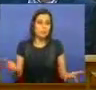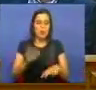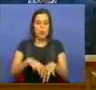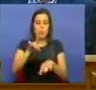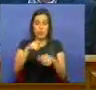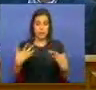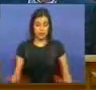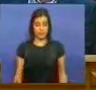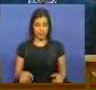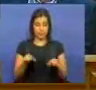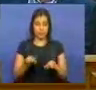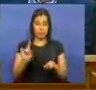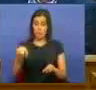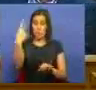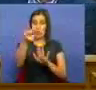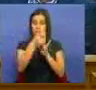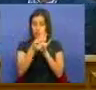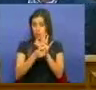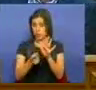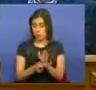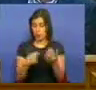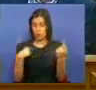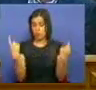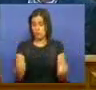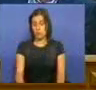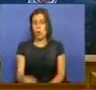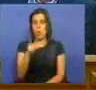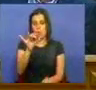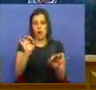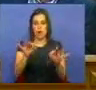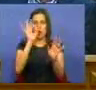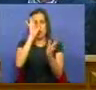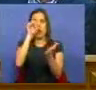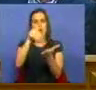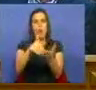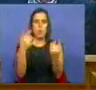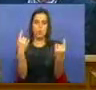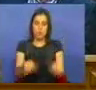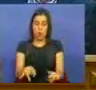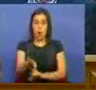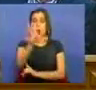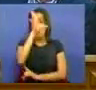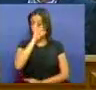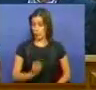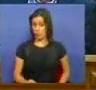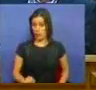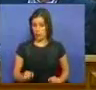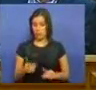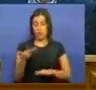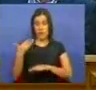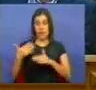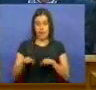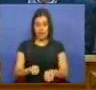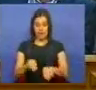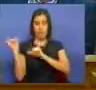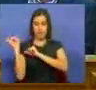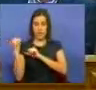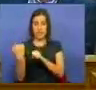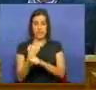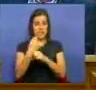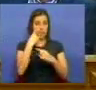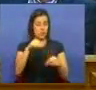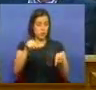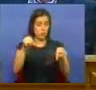isso, neste como noutros aspectos, só temos uma conclusão a chegar. O Governo afasta-se do serviço